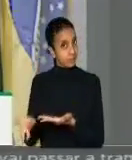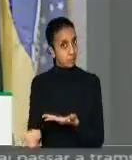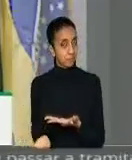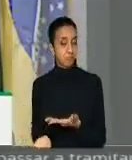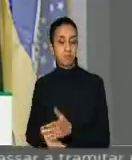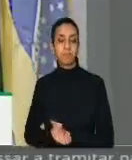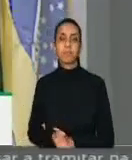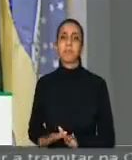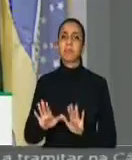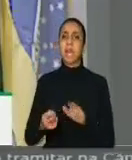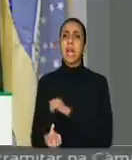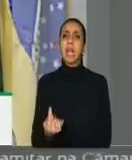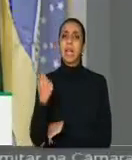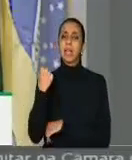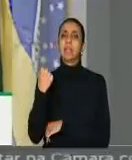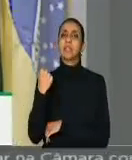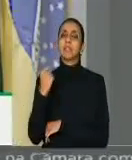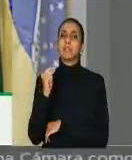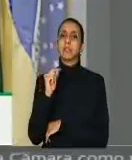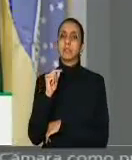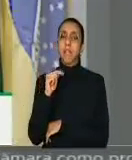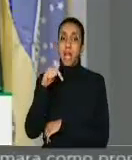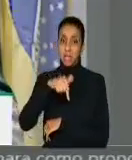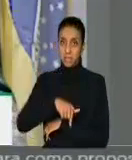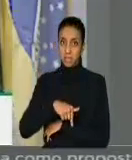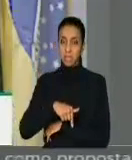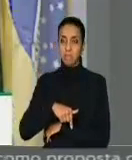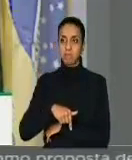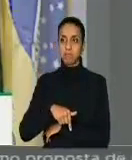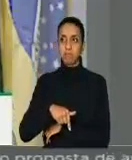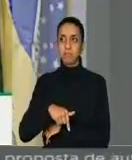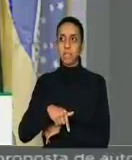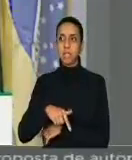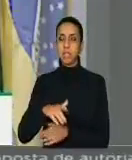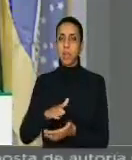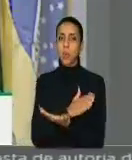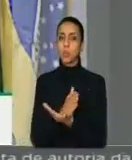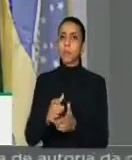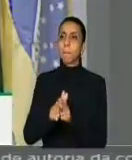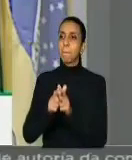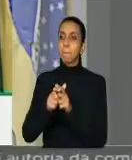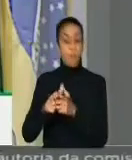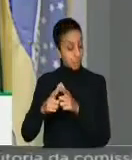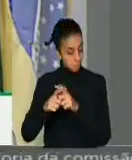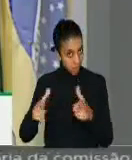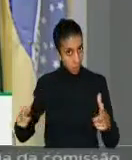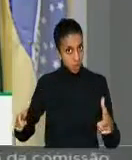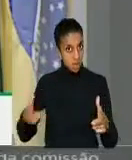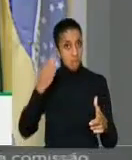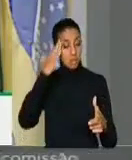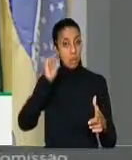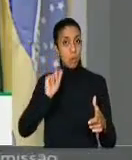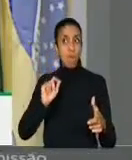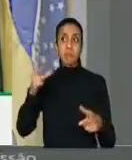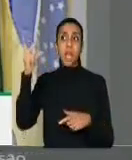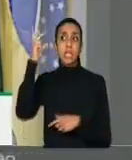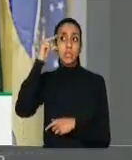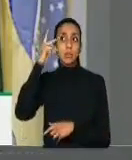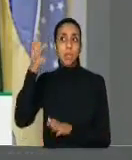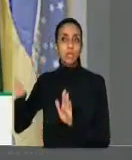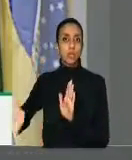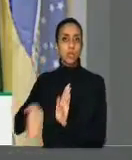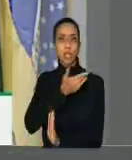E naquele período nós tínhamos aqui uma maioria que foi formada entendendo que Dilma deveria ser caçada